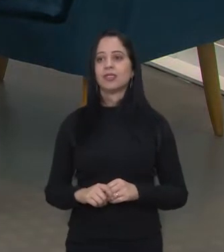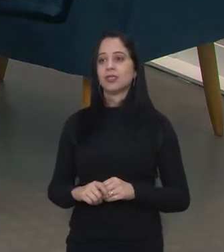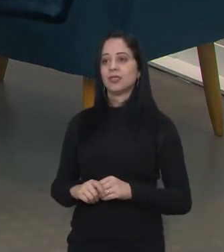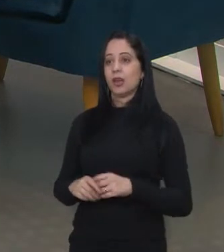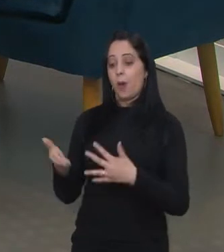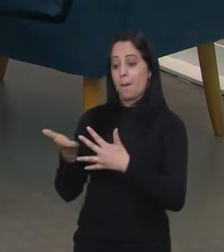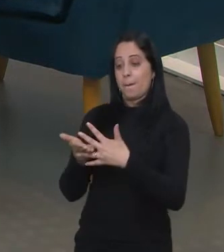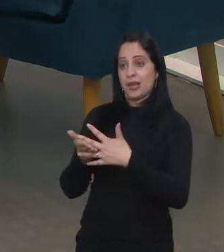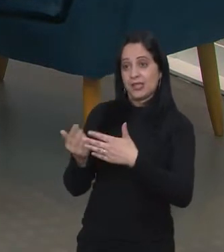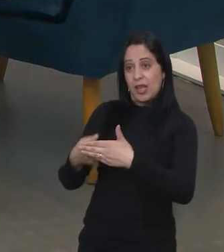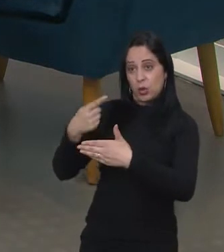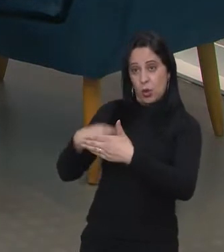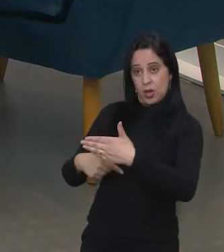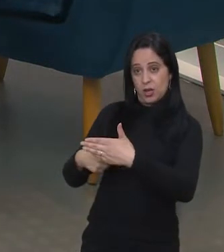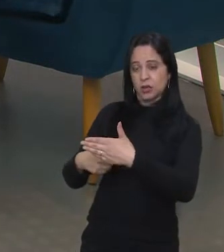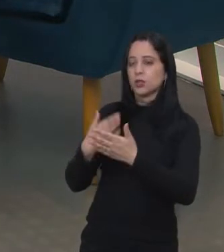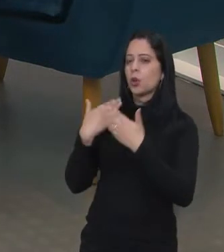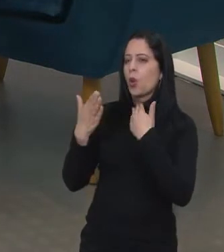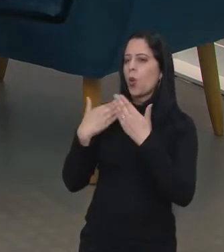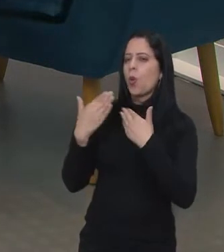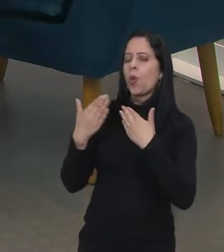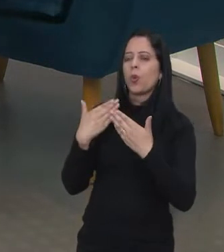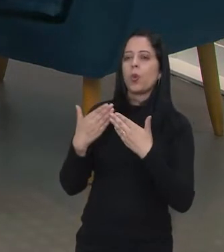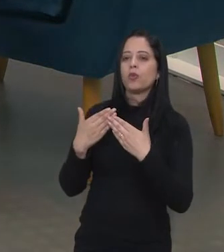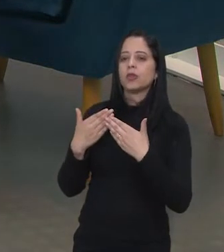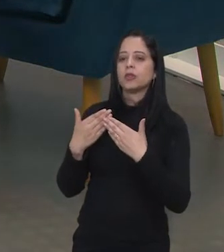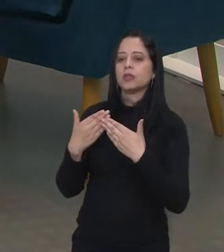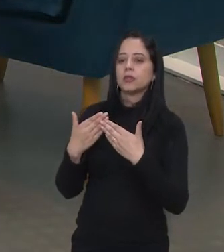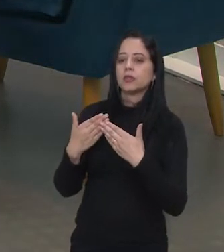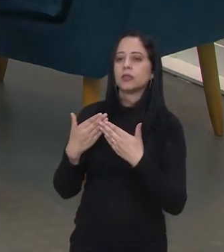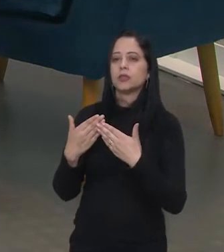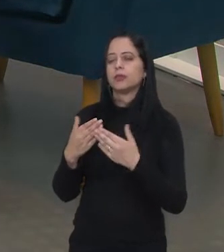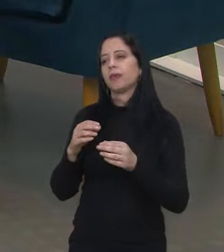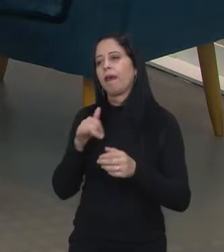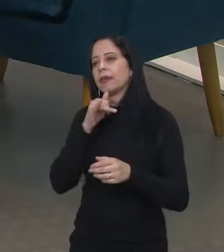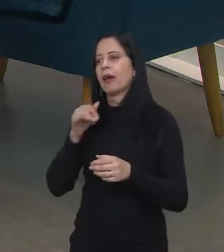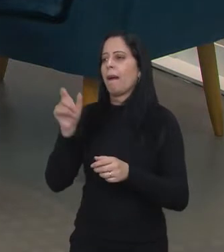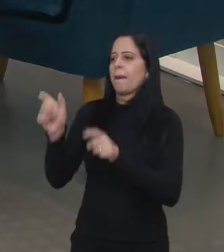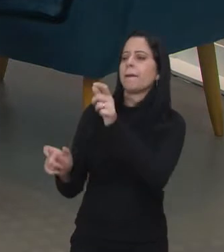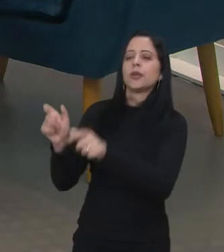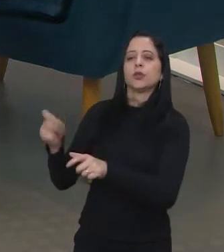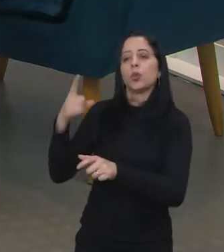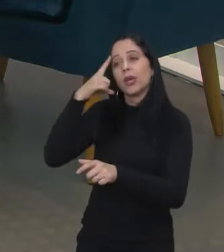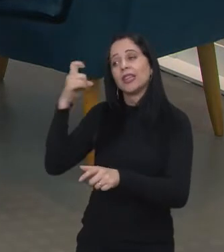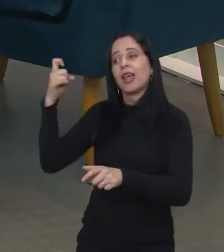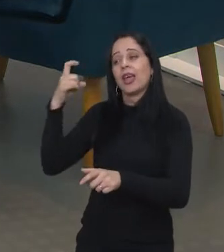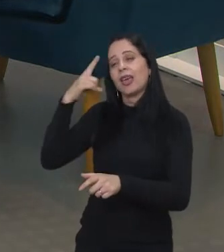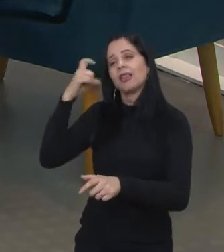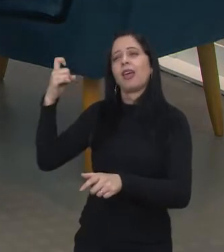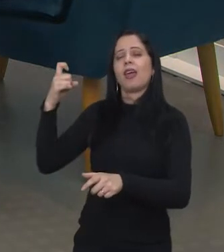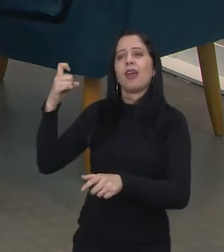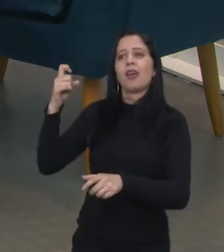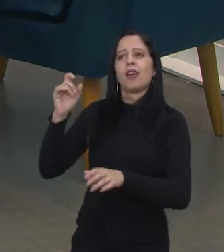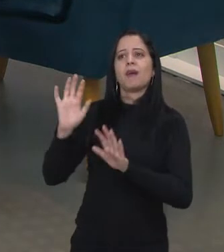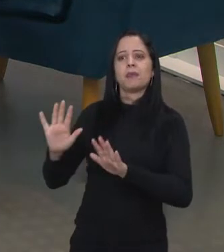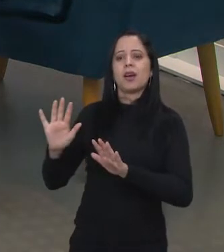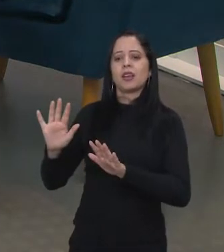conversou no primeiro bloco um pouco sobre como alguém que tem uma ideia inovadora faz para poder entrar, mas ainda